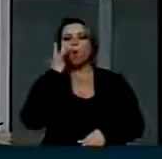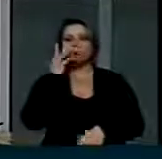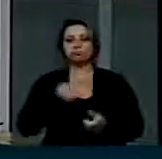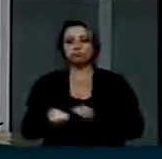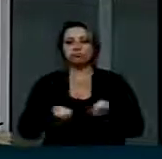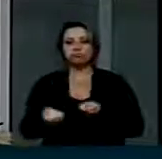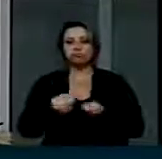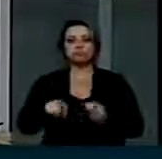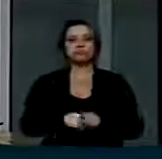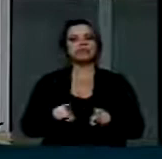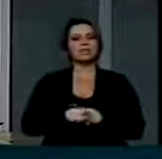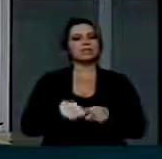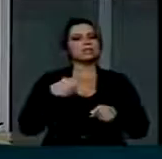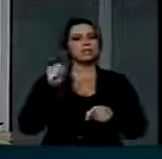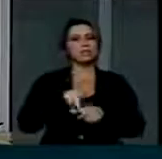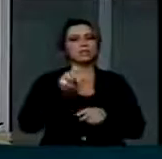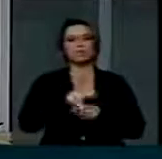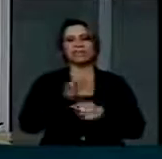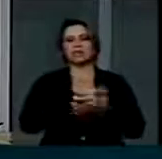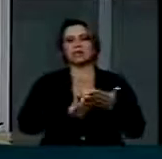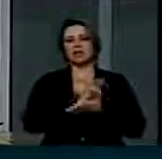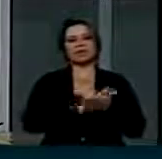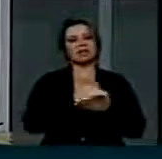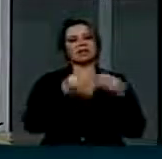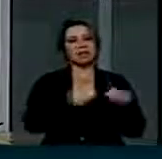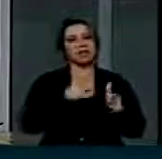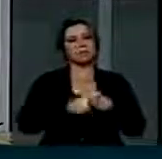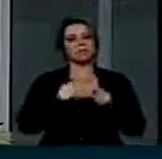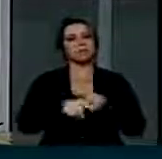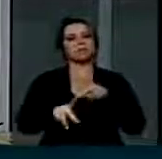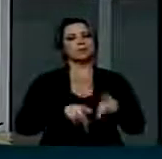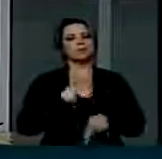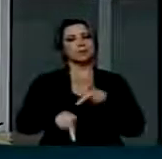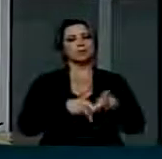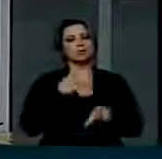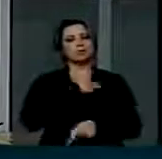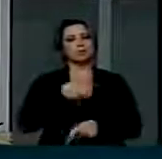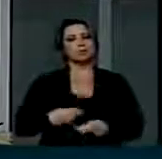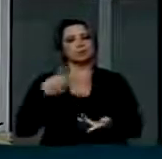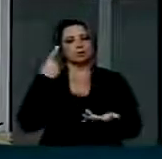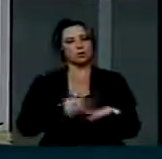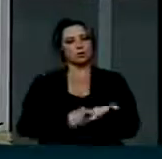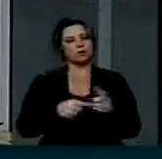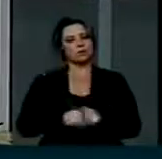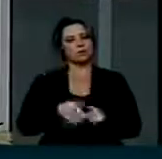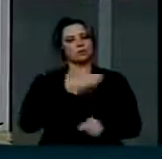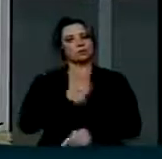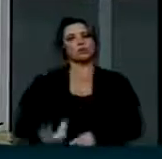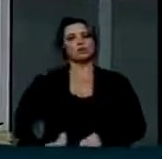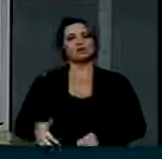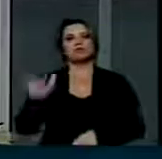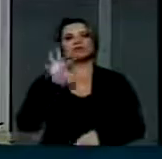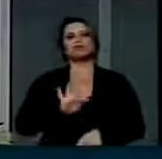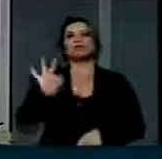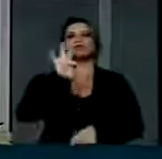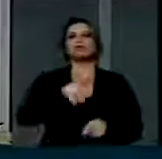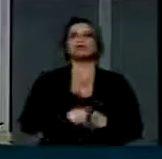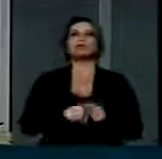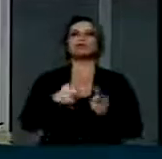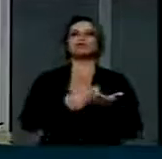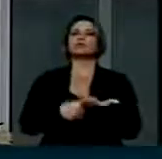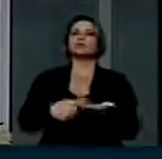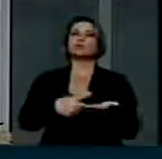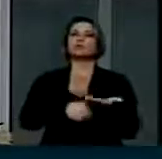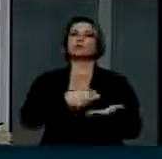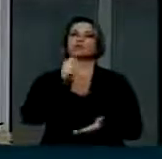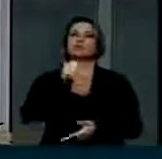e à população. O ministro assumiu o compromisso de coordenar pelo governo federal a interlocução com o governo